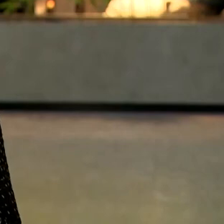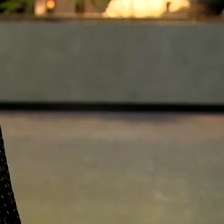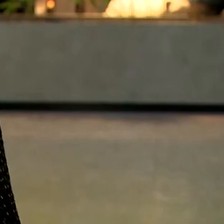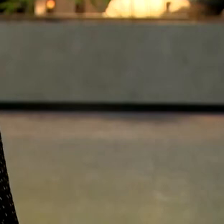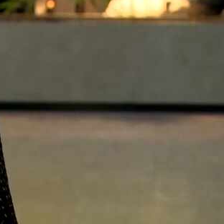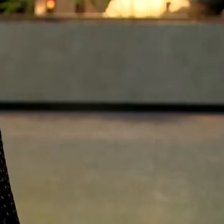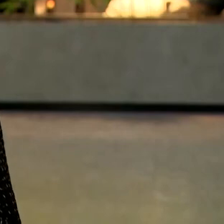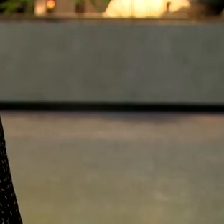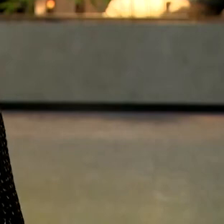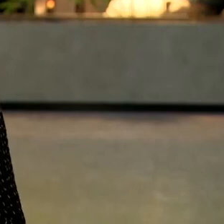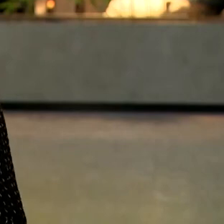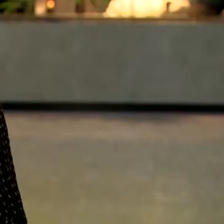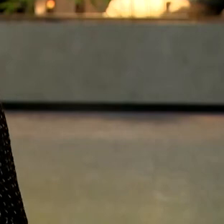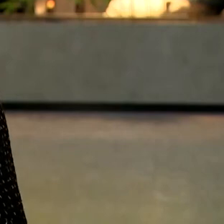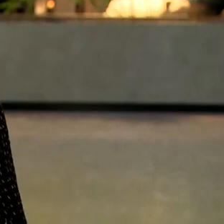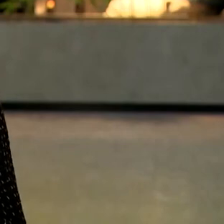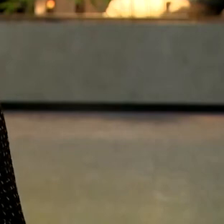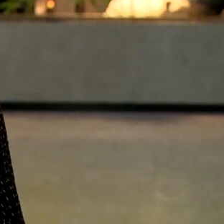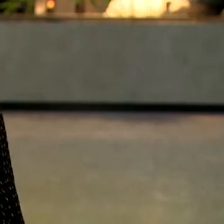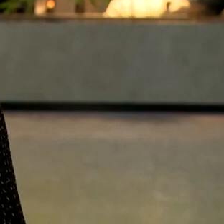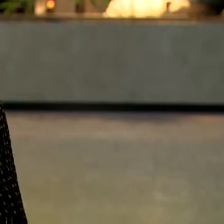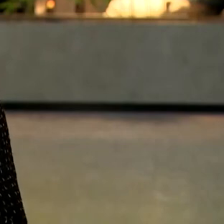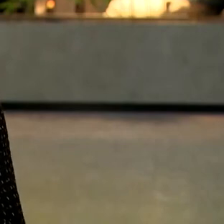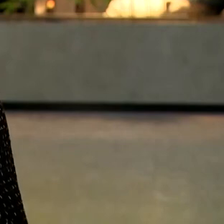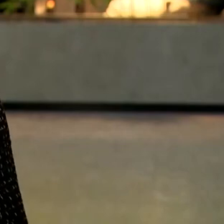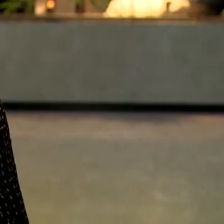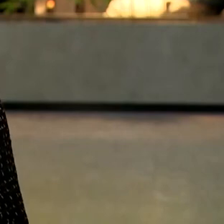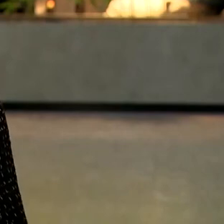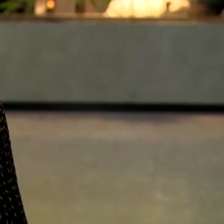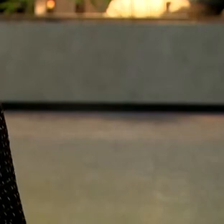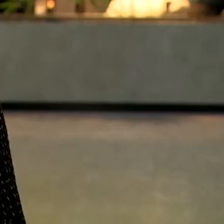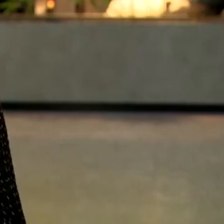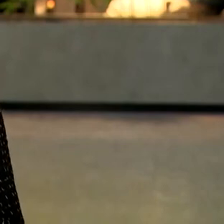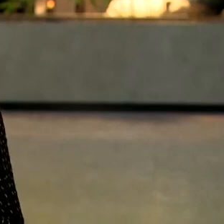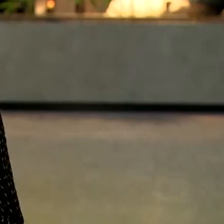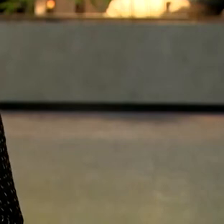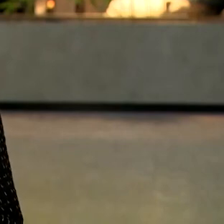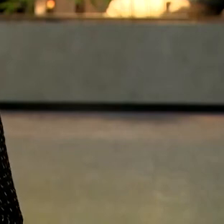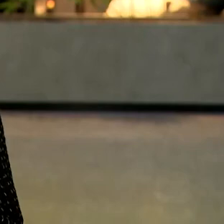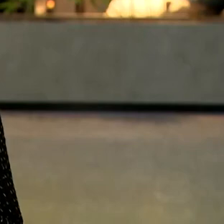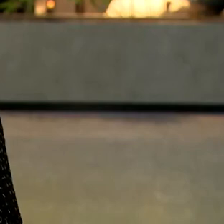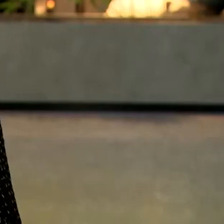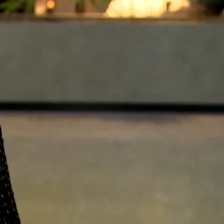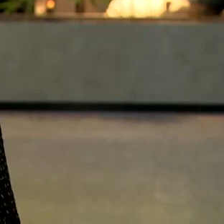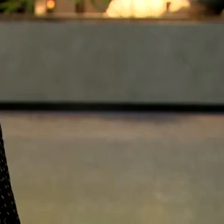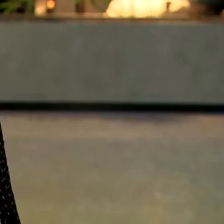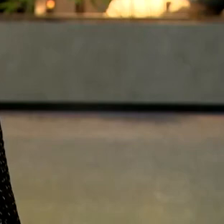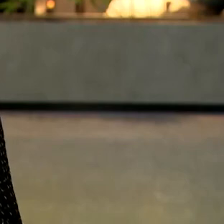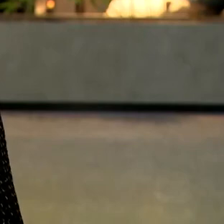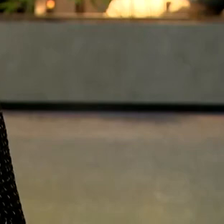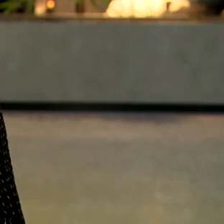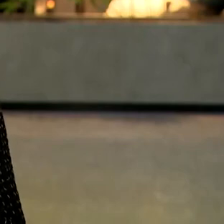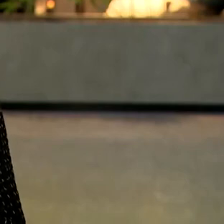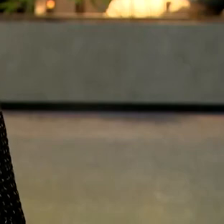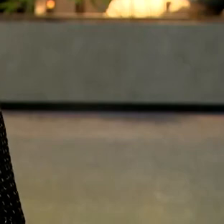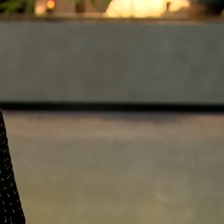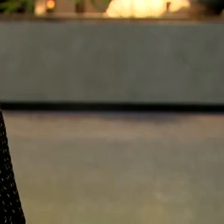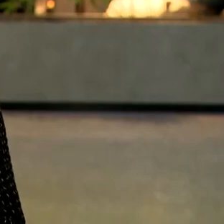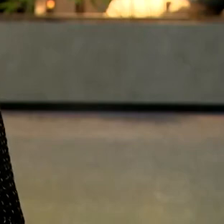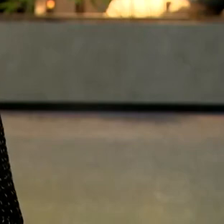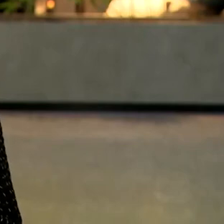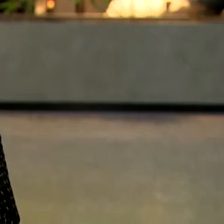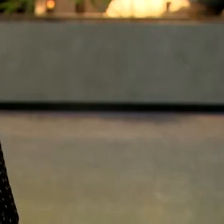para 2024. Então, é aguardar dezembro para saber, né? Mas o Banco Central divulgou hoje também um outro dado relativo ao PIB. É o